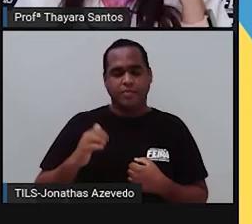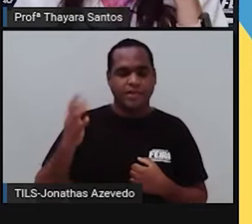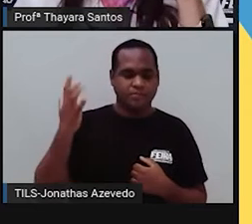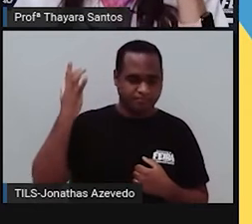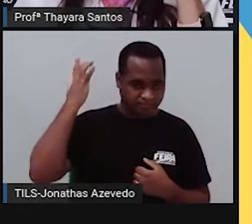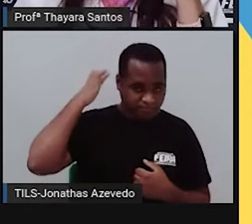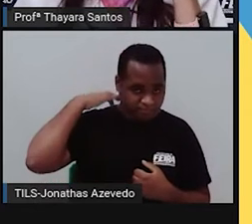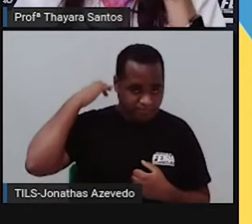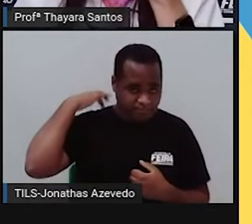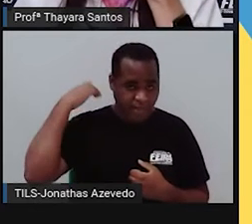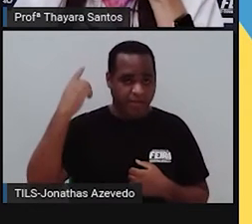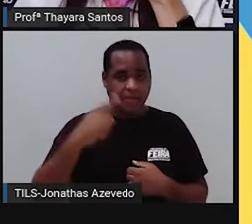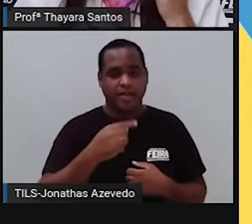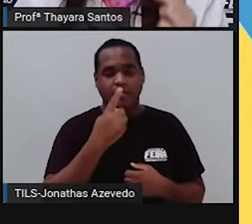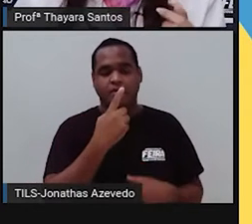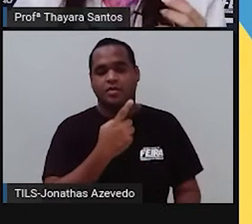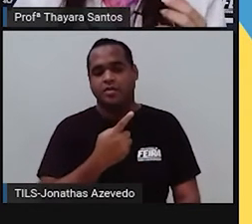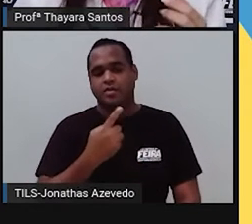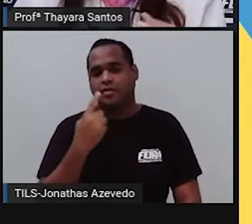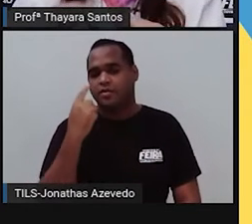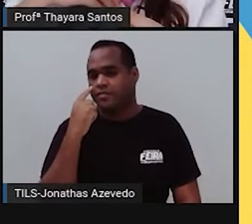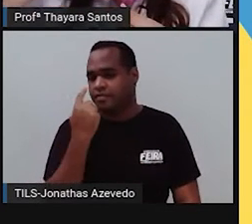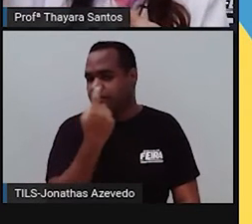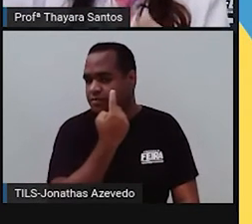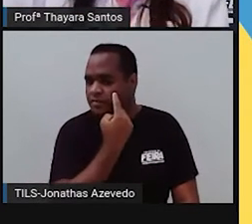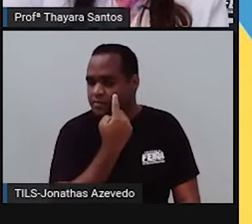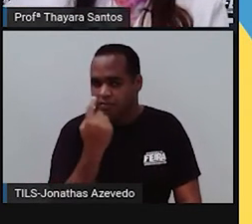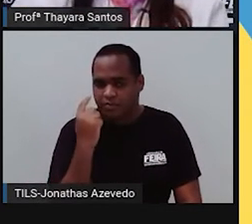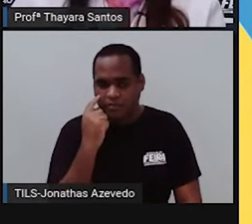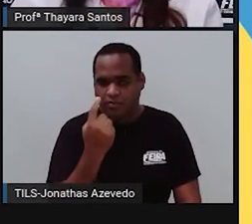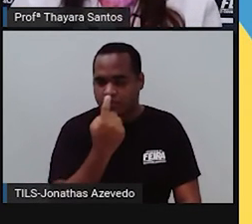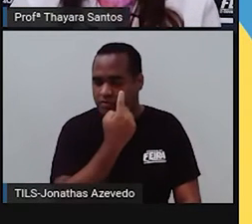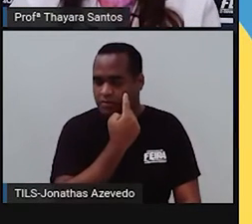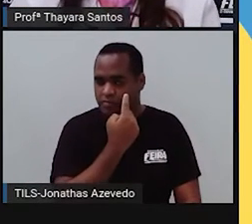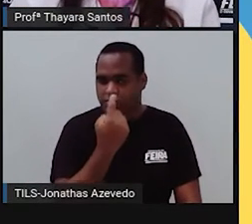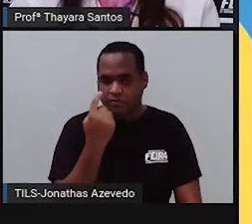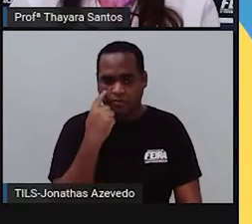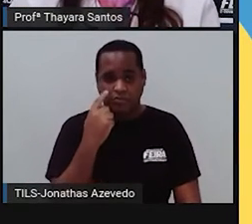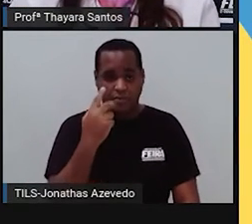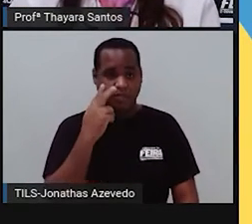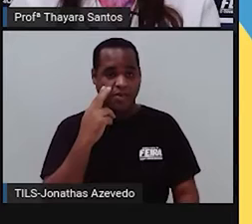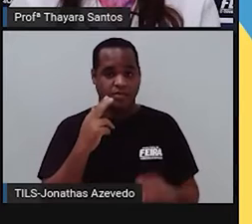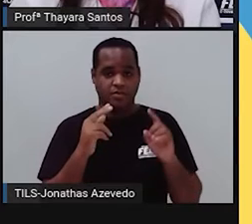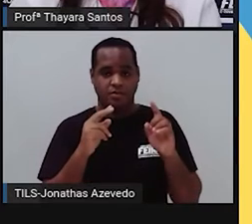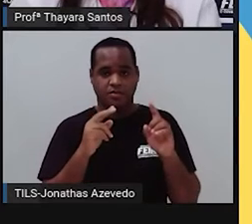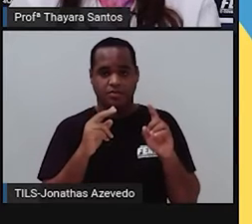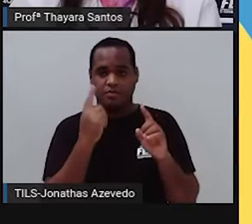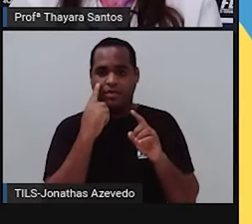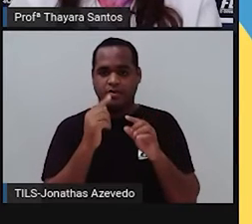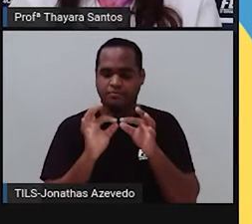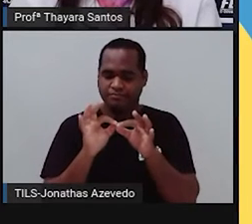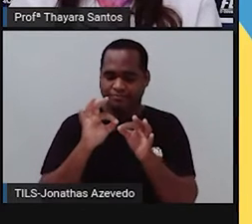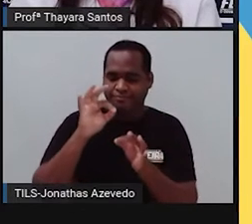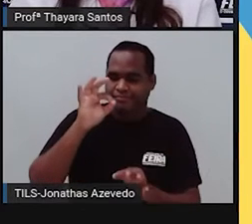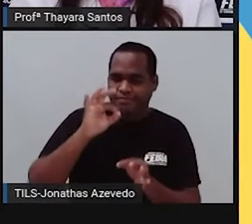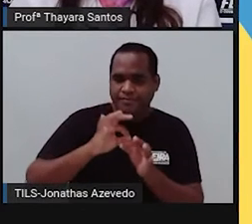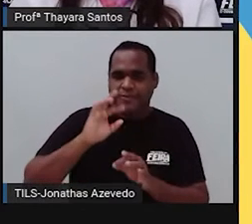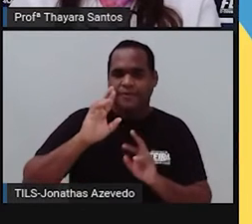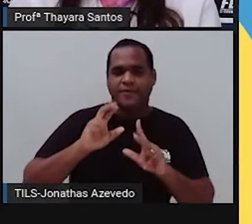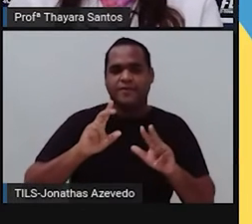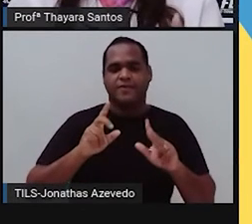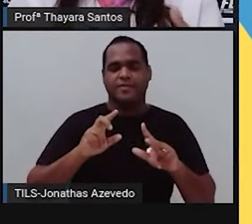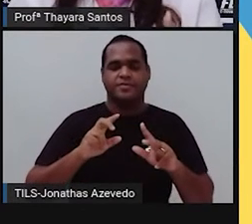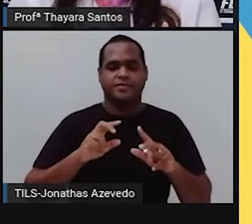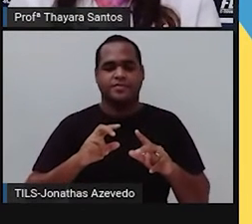revestimento que está aqui nas nossas fossas nasais, elas são mais alongadas. Estão vendo como elas são? Elas são mais alongadas, diferente dessas